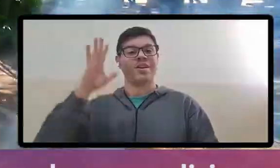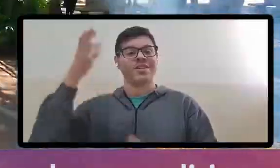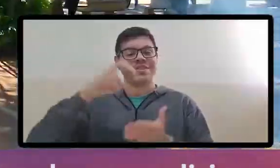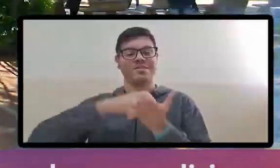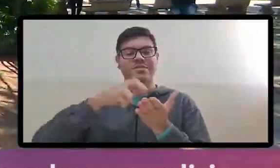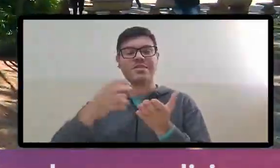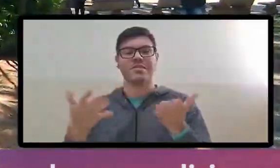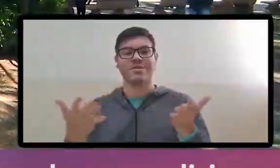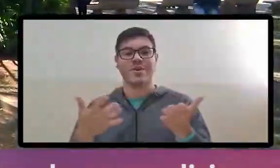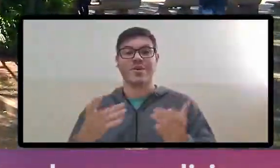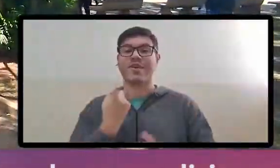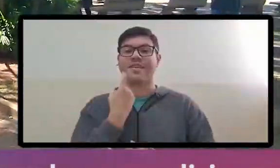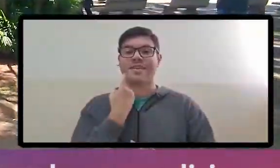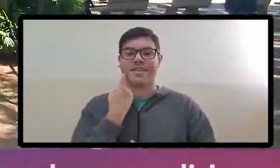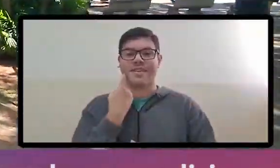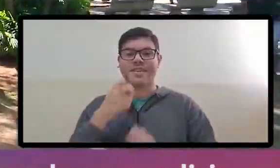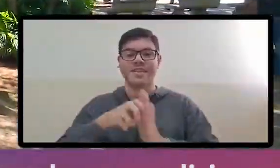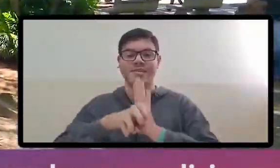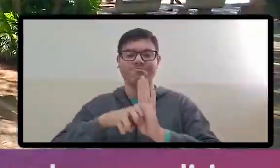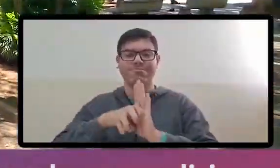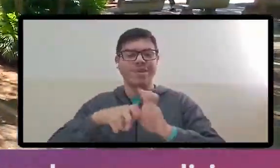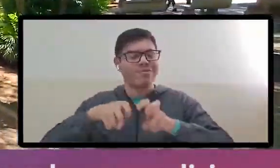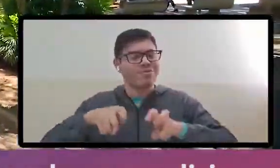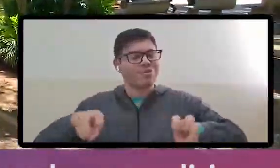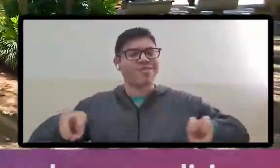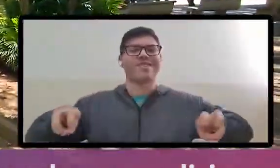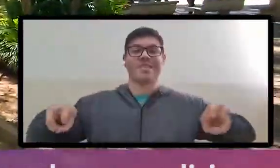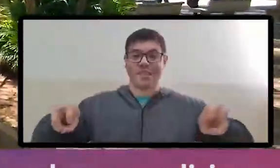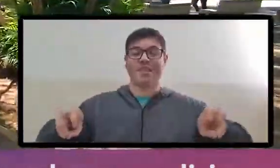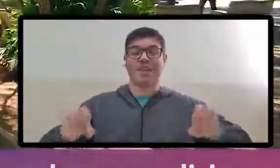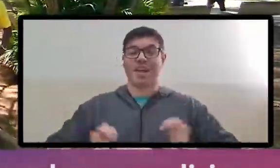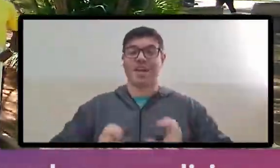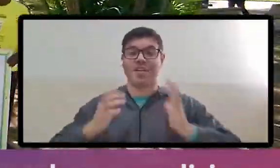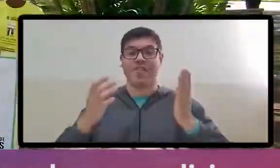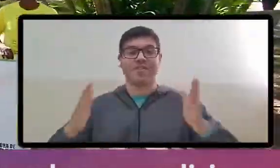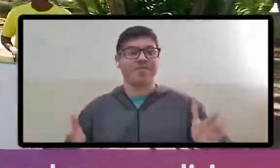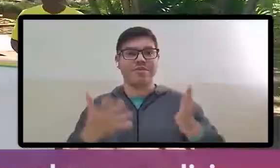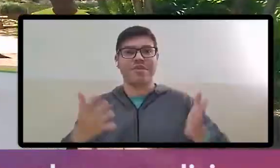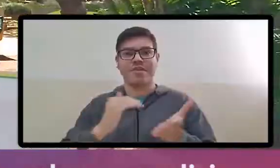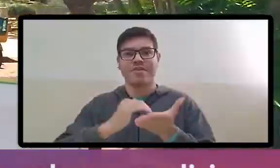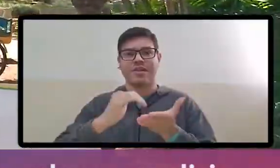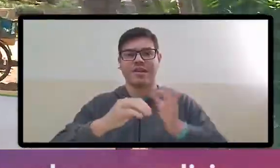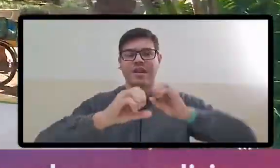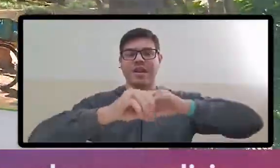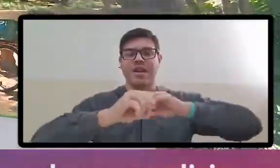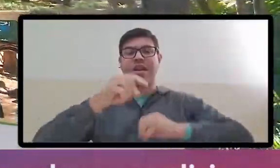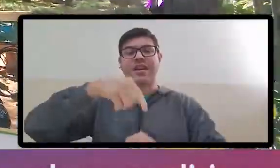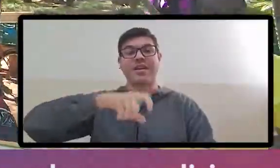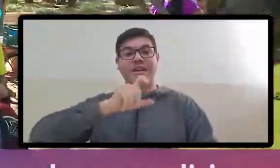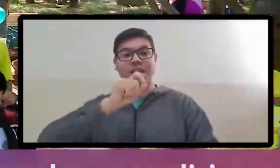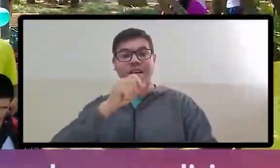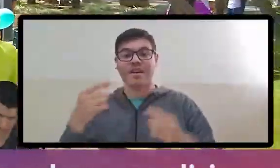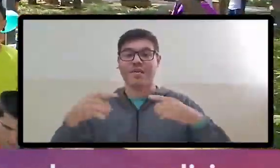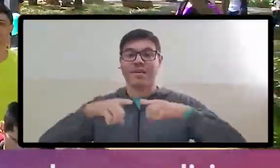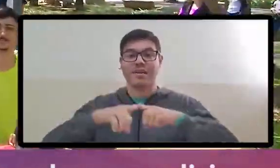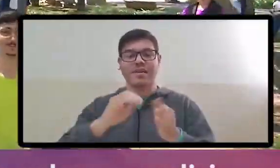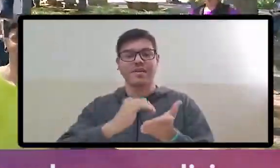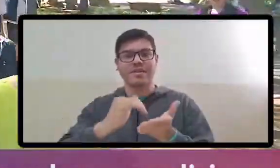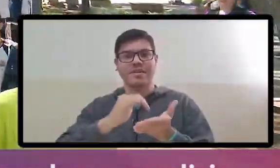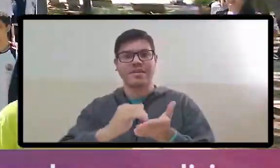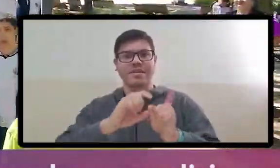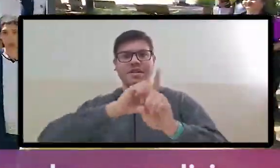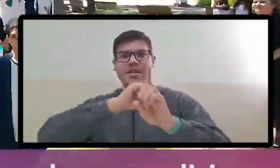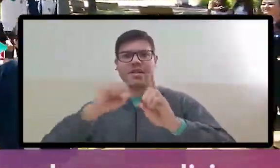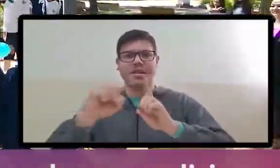Aconteceu na manhã desta sexta-feira o Cadeiraço, evento promovido pela Secretaria de Educação em parceria com a